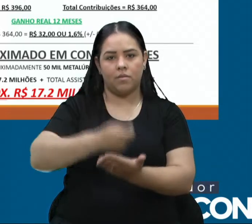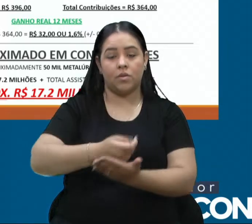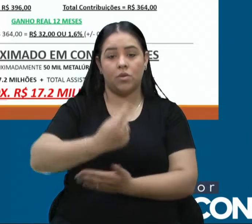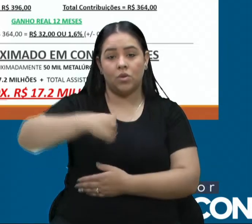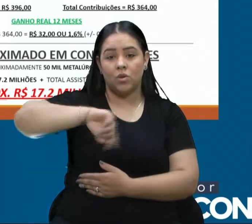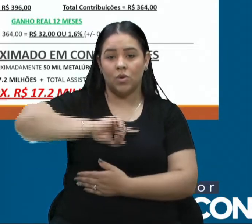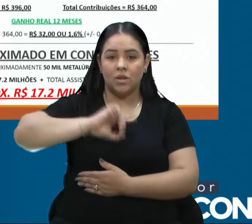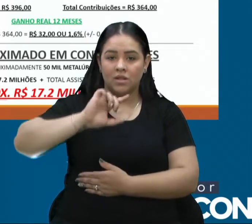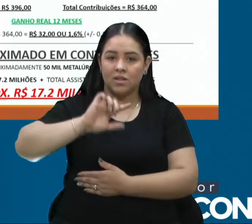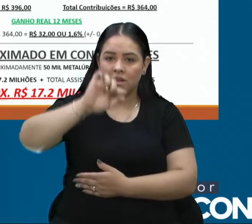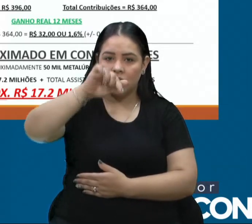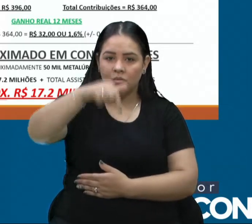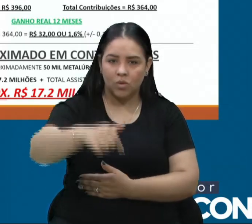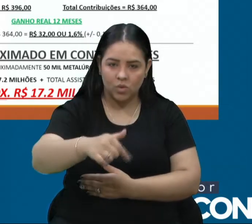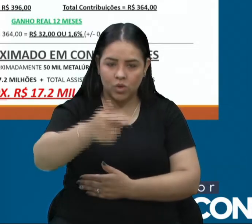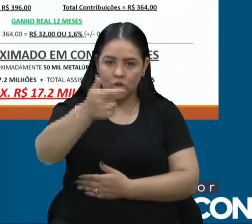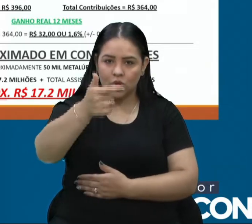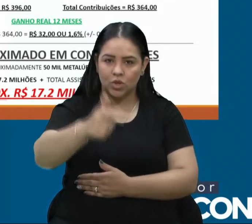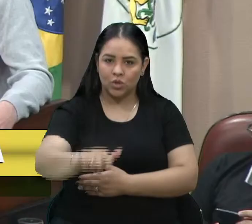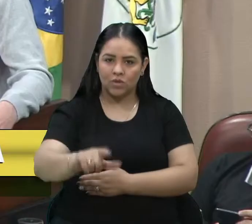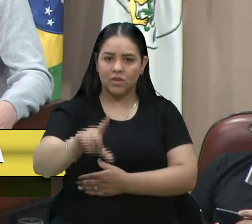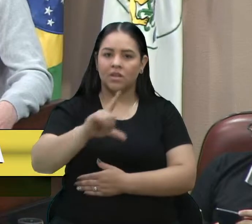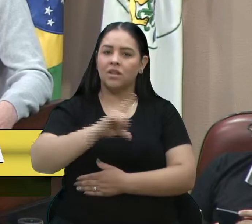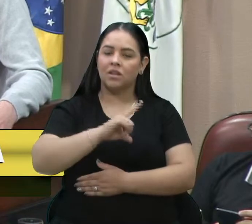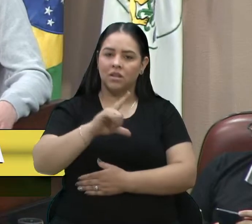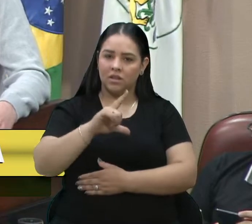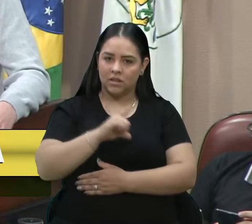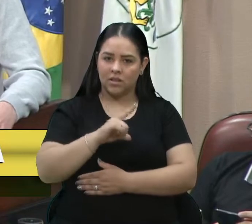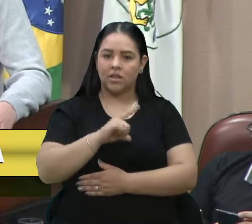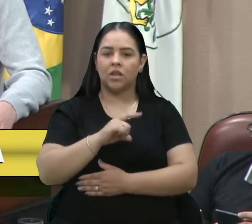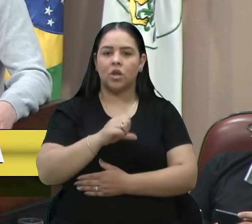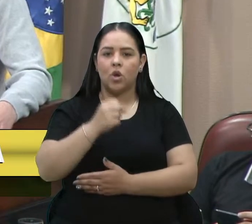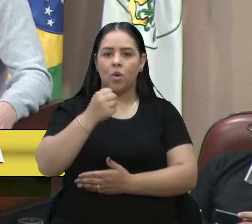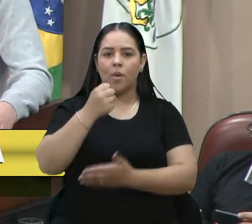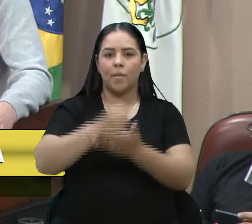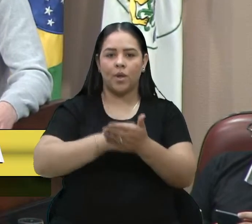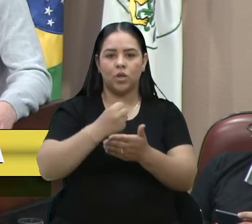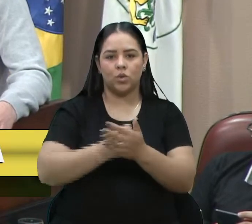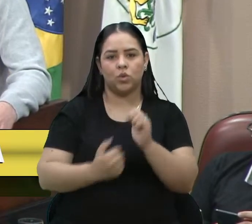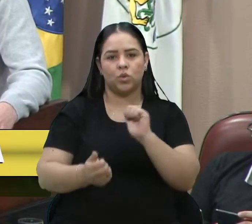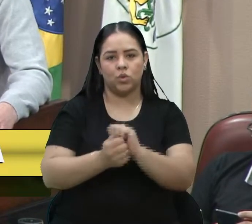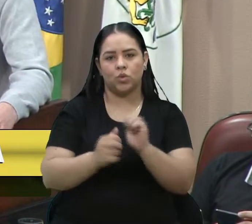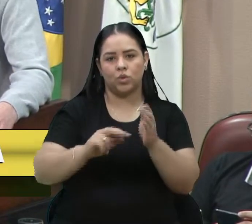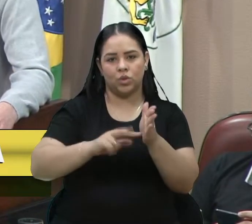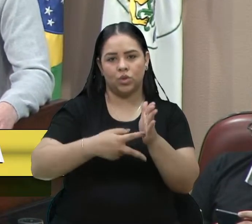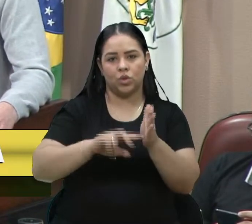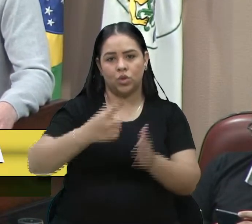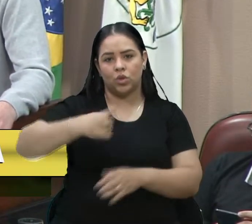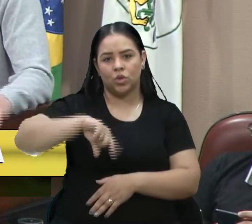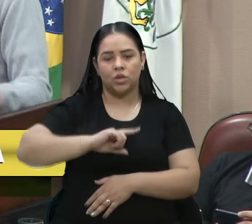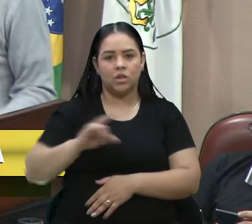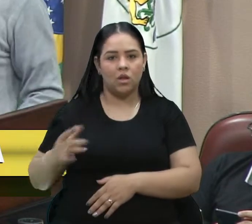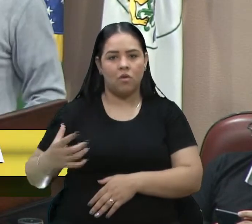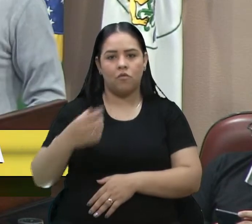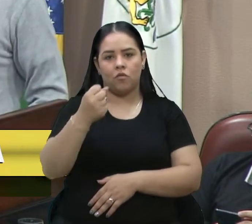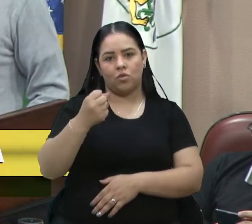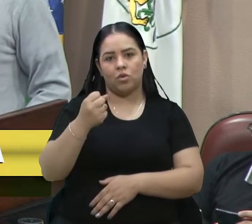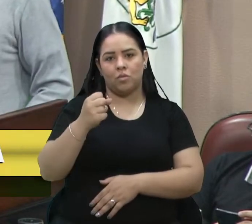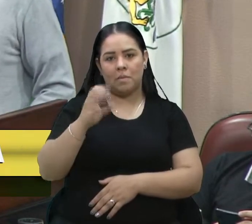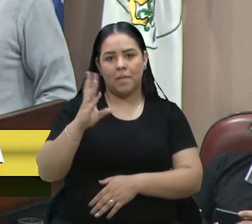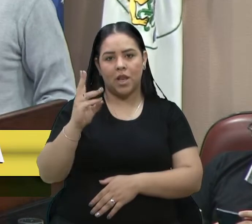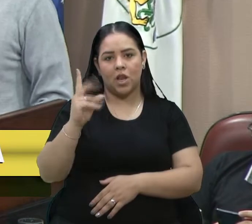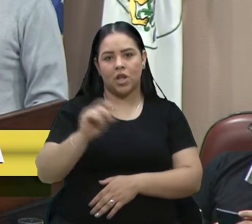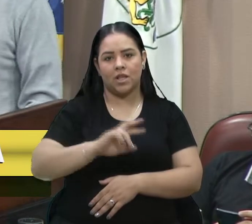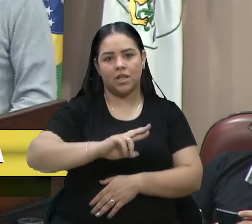mais uma vez, a gente teve um embate grande com o sindicato, onde, certamente, a gente salvou milhões de reais dos trabalhadores,